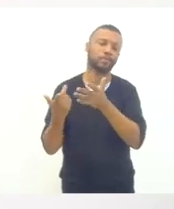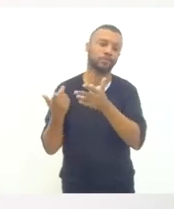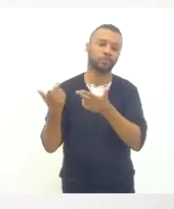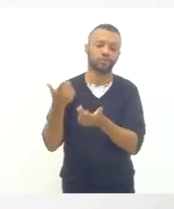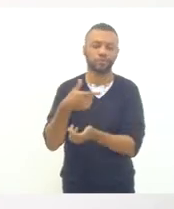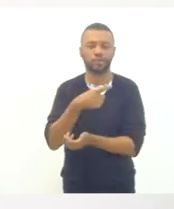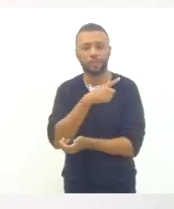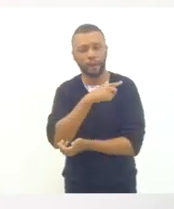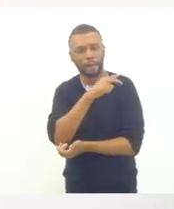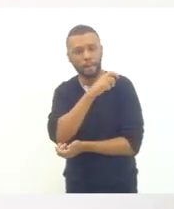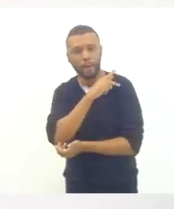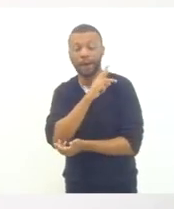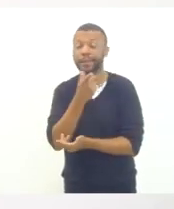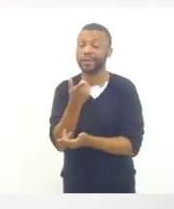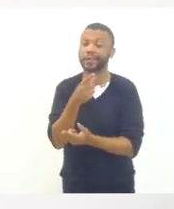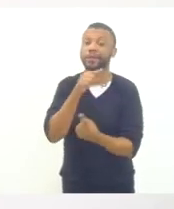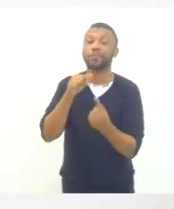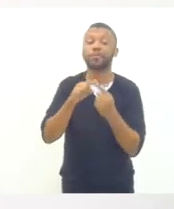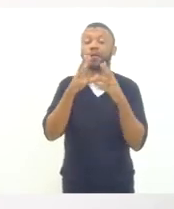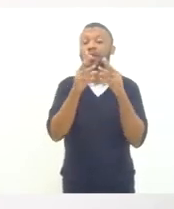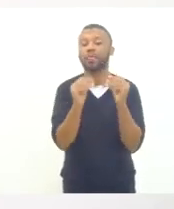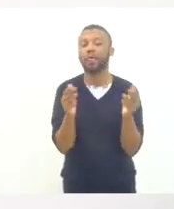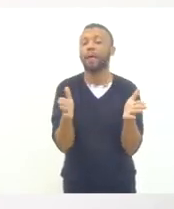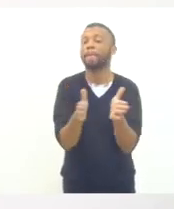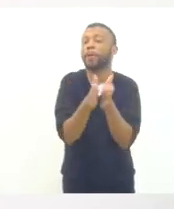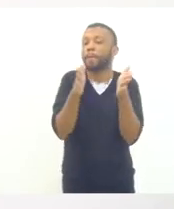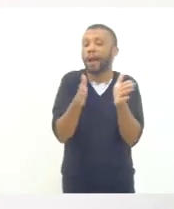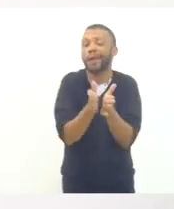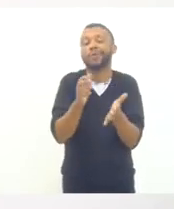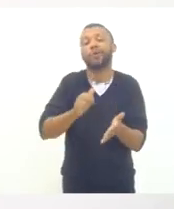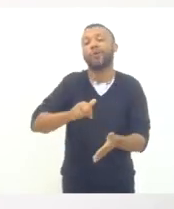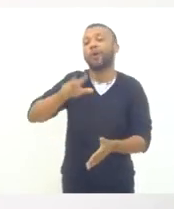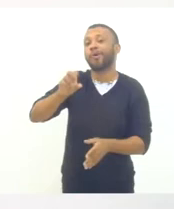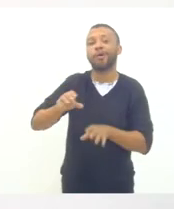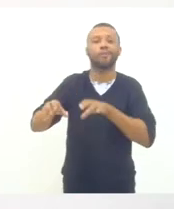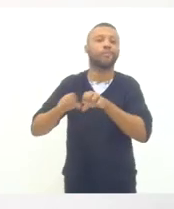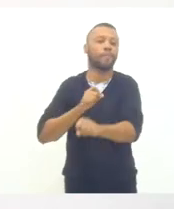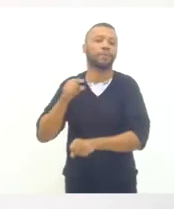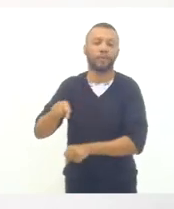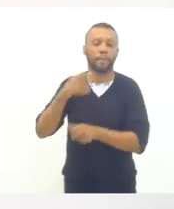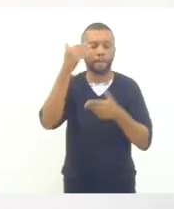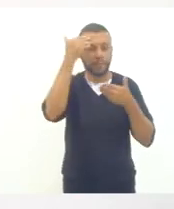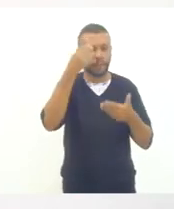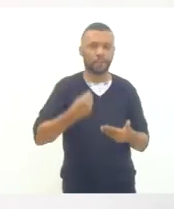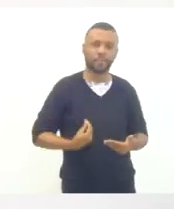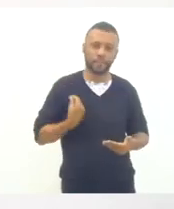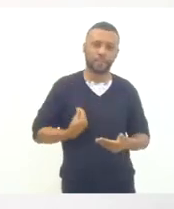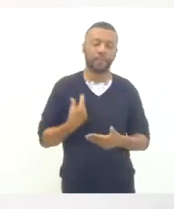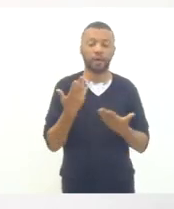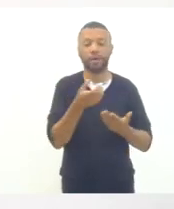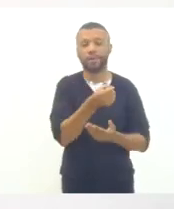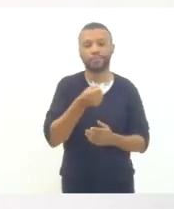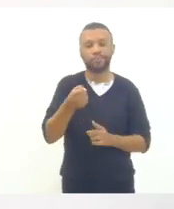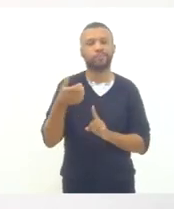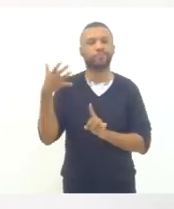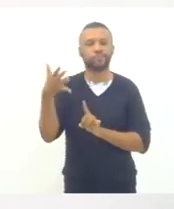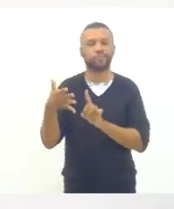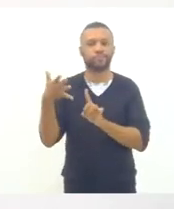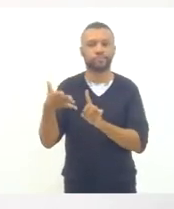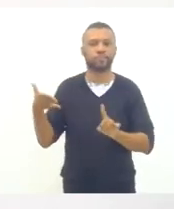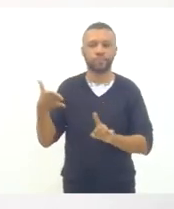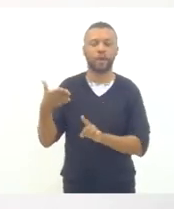estudante aí esse diálogo é fundamental obrigado pela presença aqui conosco e gostaria então agora de chamar fazer uso da palavra